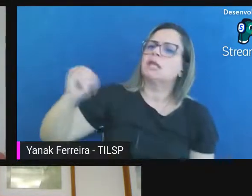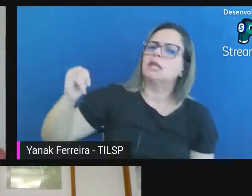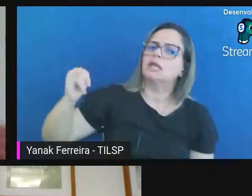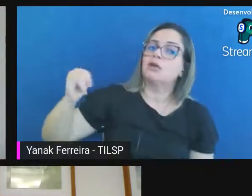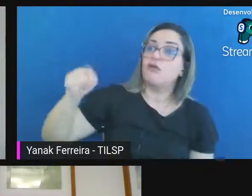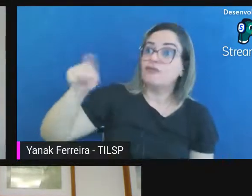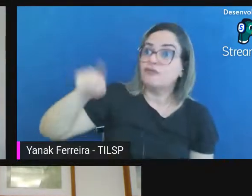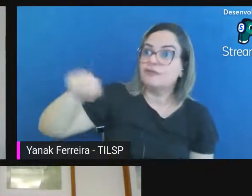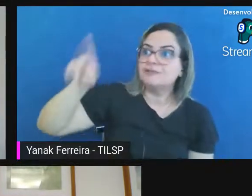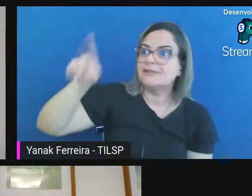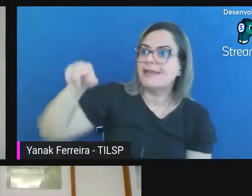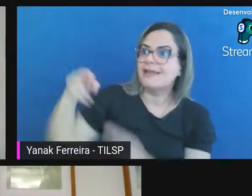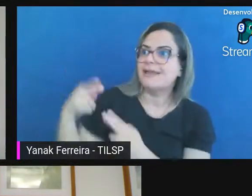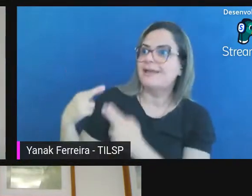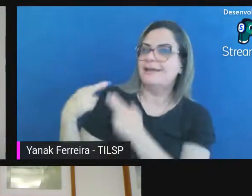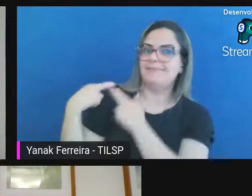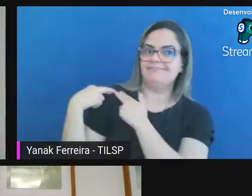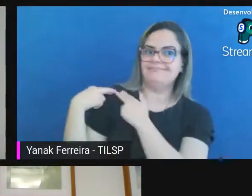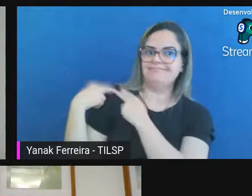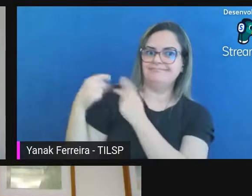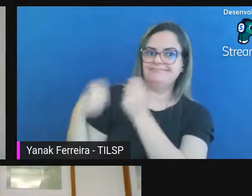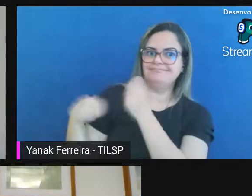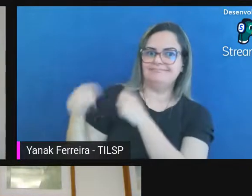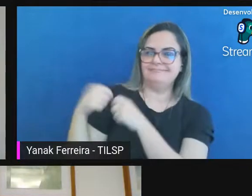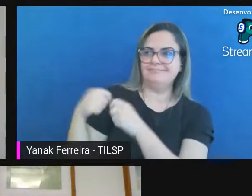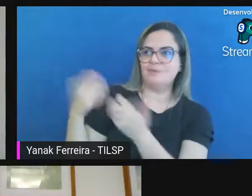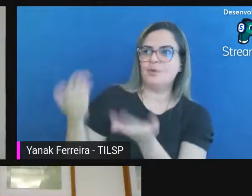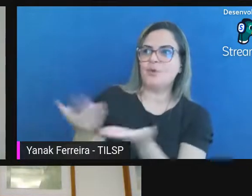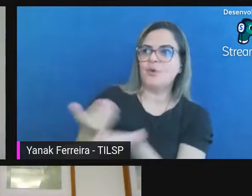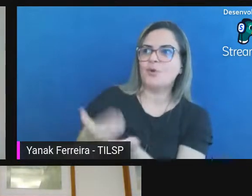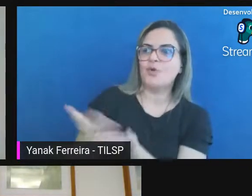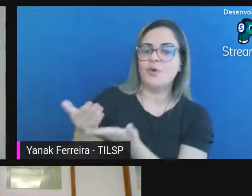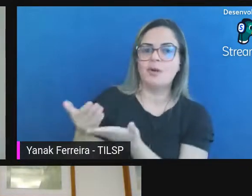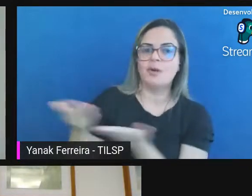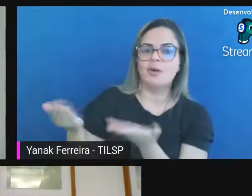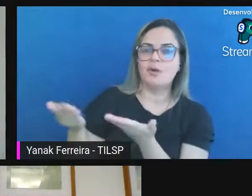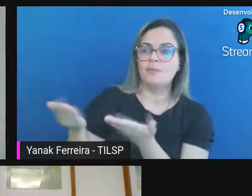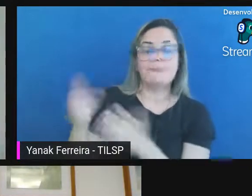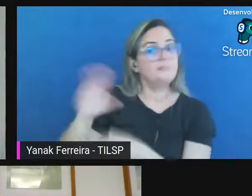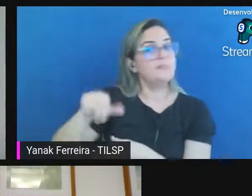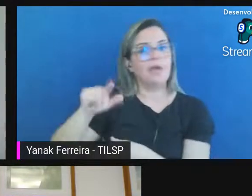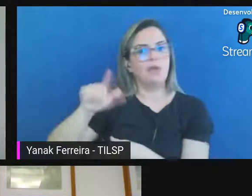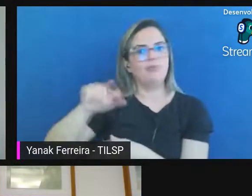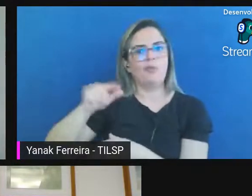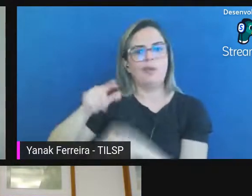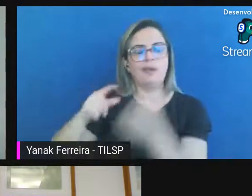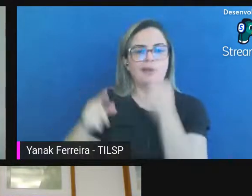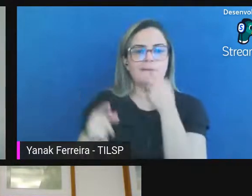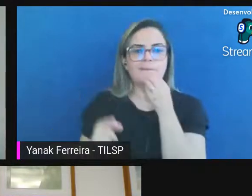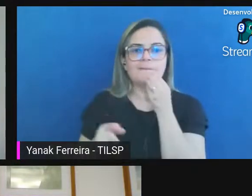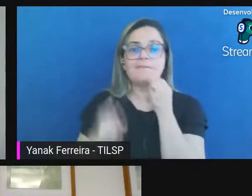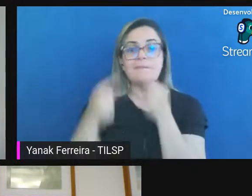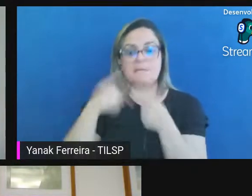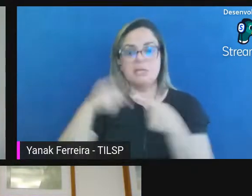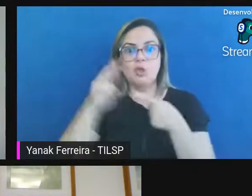da administração do RDC a partir de agora não com nomeação